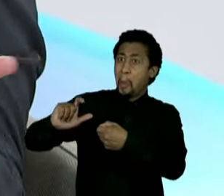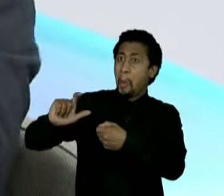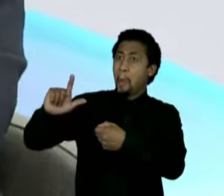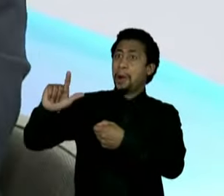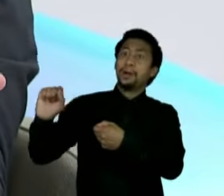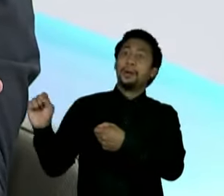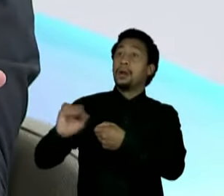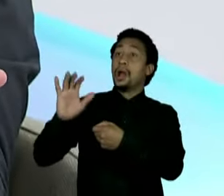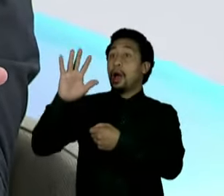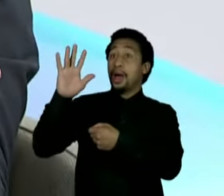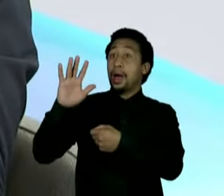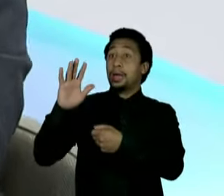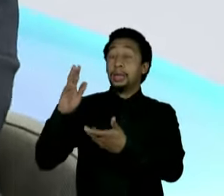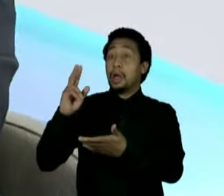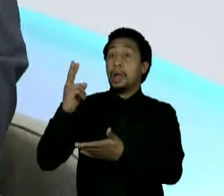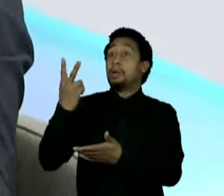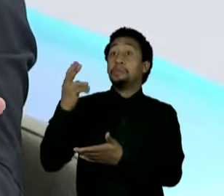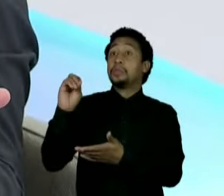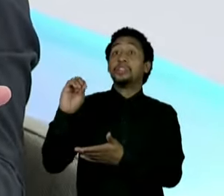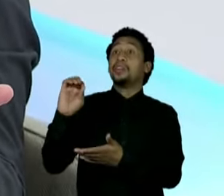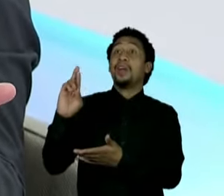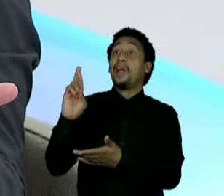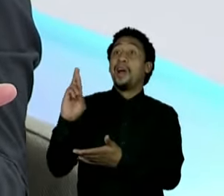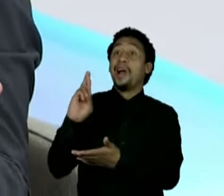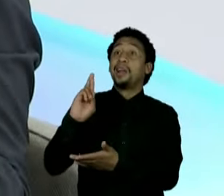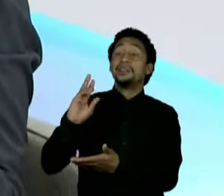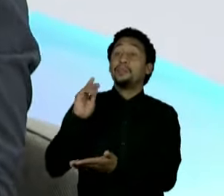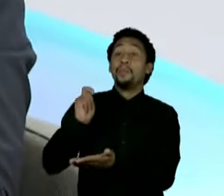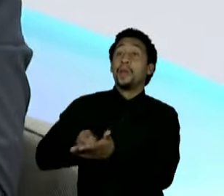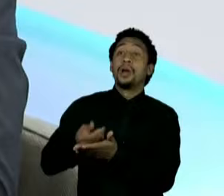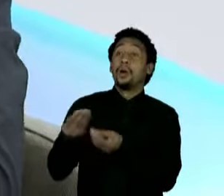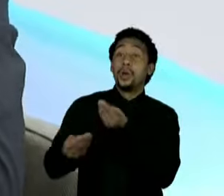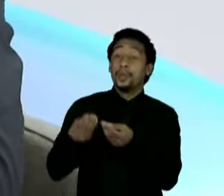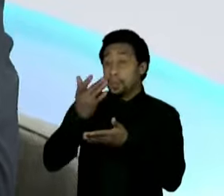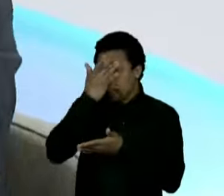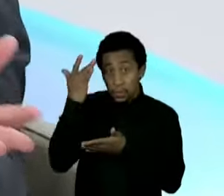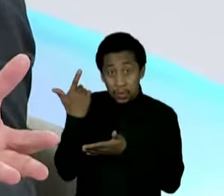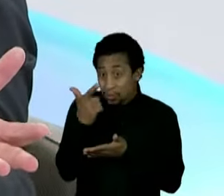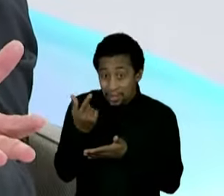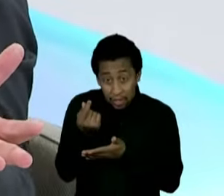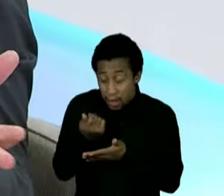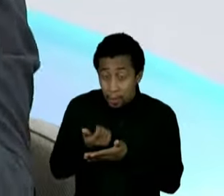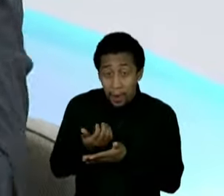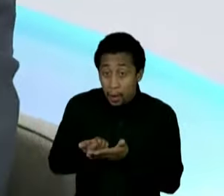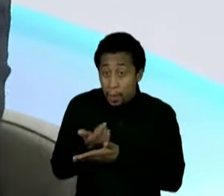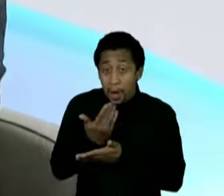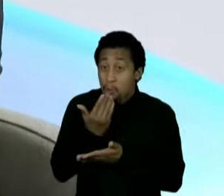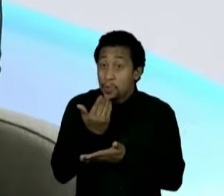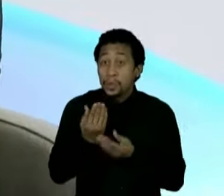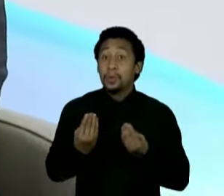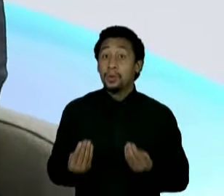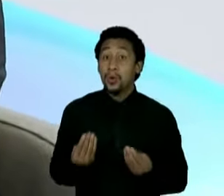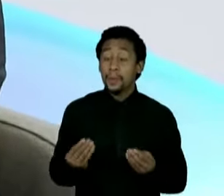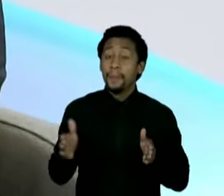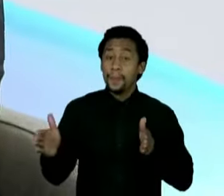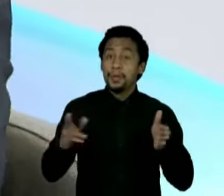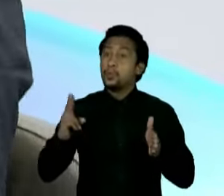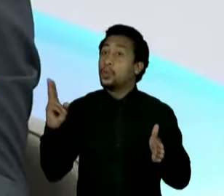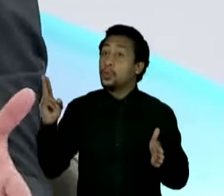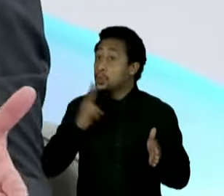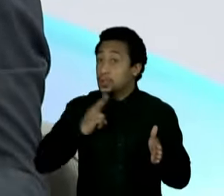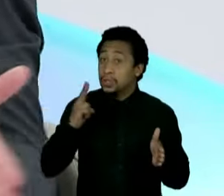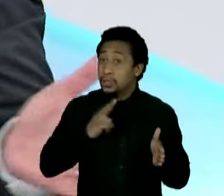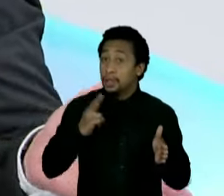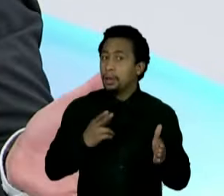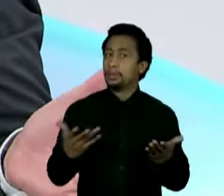gasolina vai chegar a 20 reais, as pessoas não têm mais o que comer. Quer dizer, nós estamos passando por um período de emergência. É bom que as pessoas entendam a